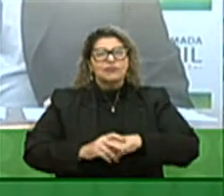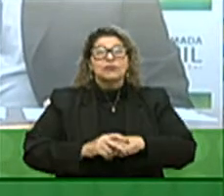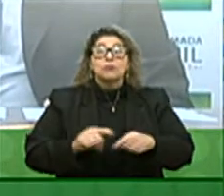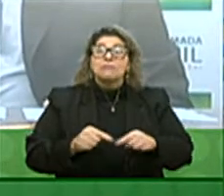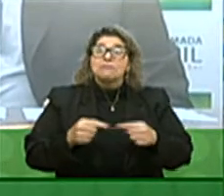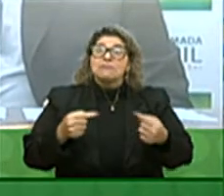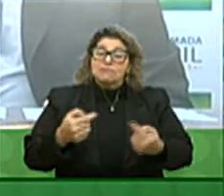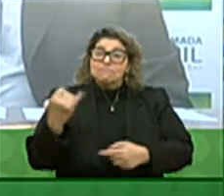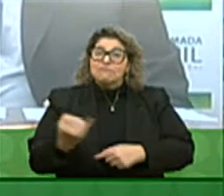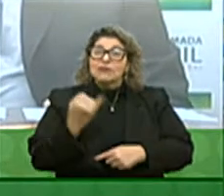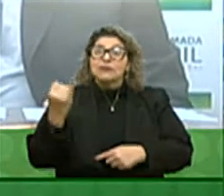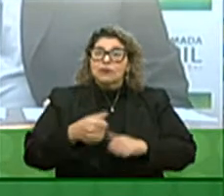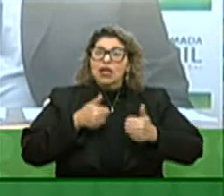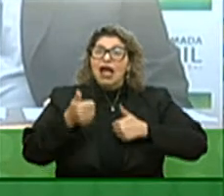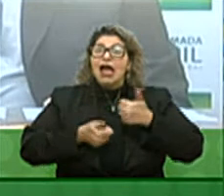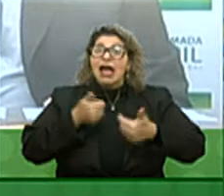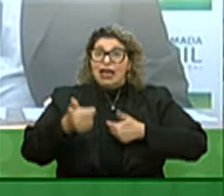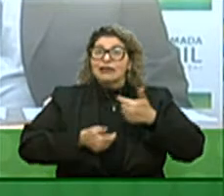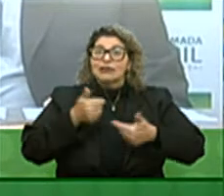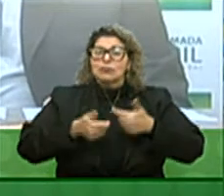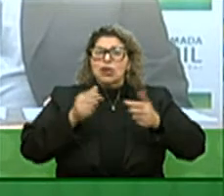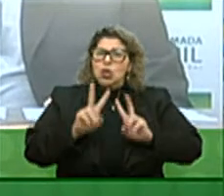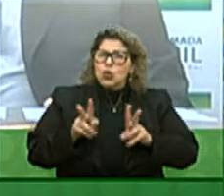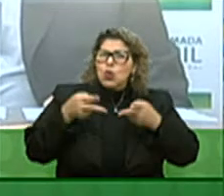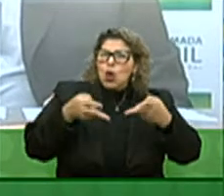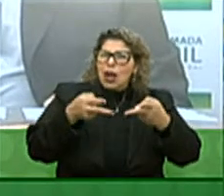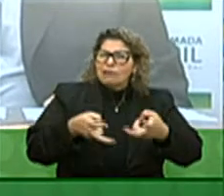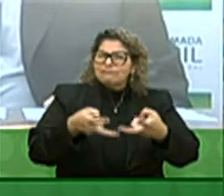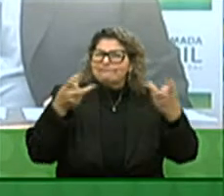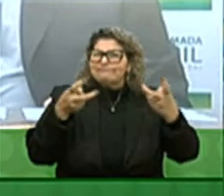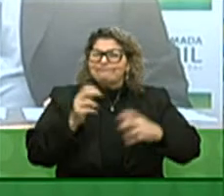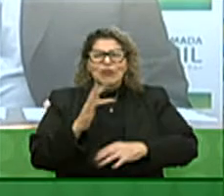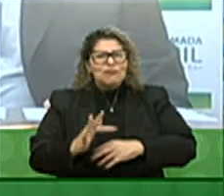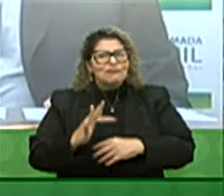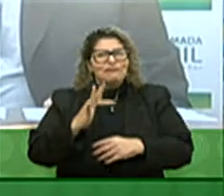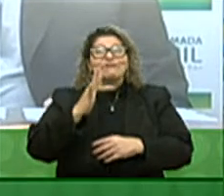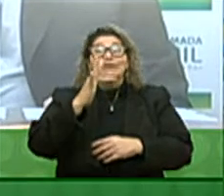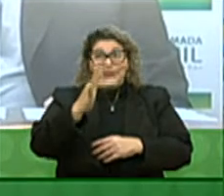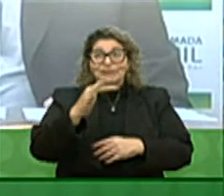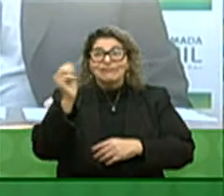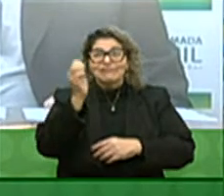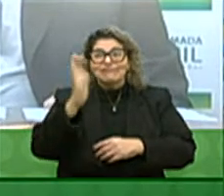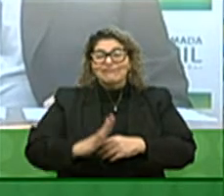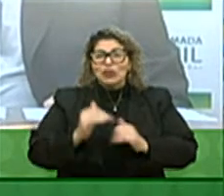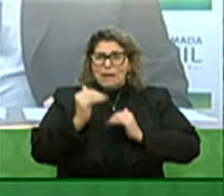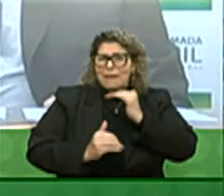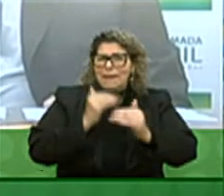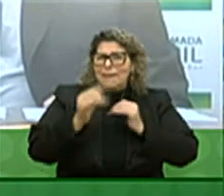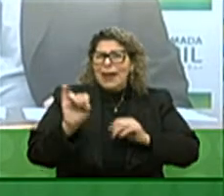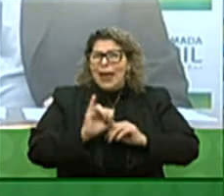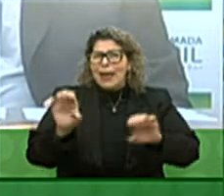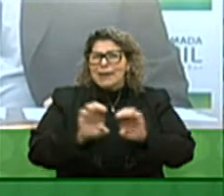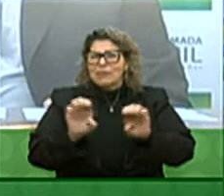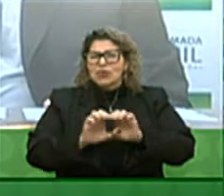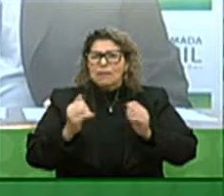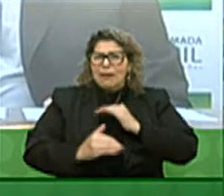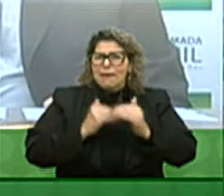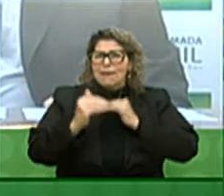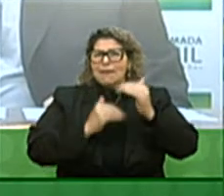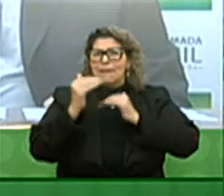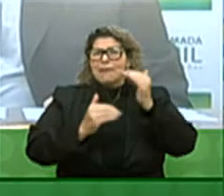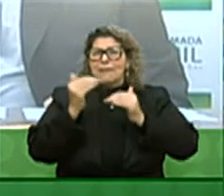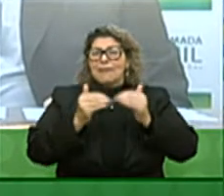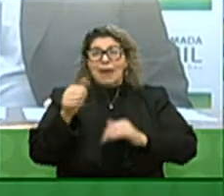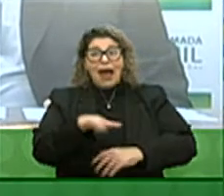principalmente, nós trabalharmos aí olhando o futuro do nosso país, ampliando infraestrutura, áreas que são